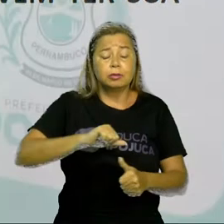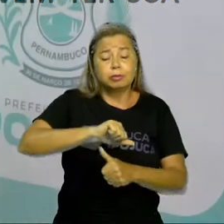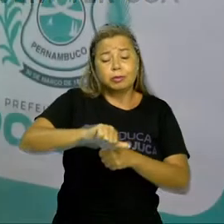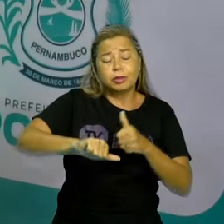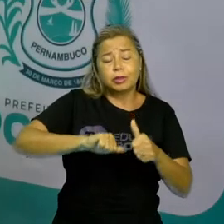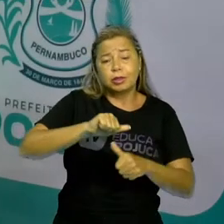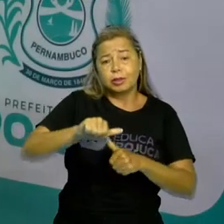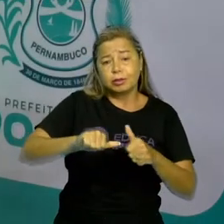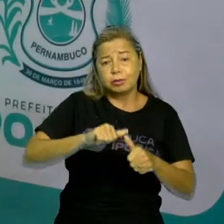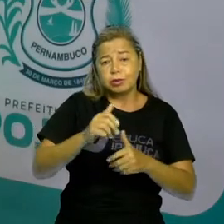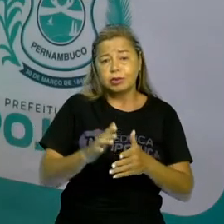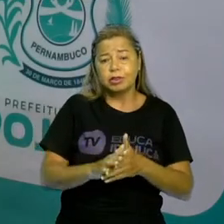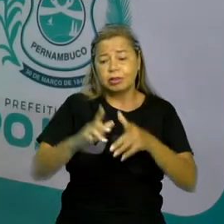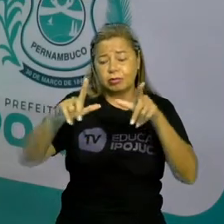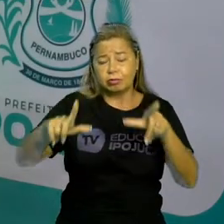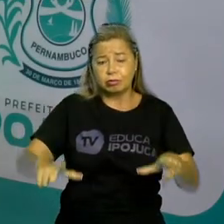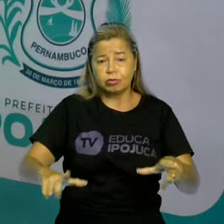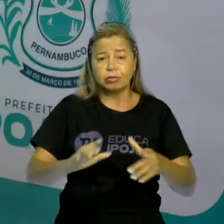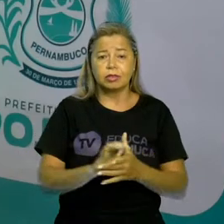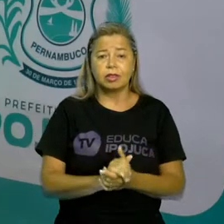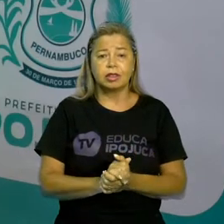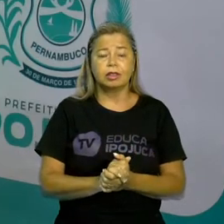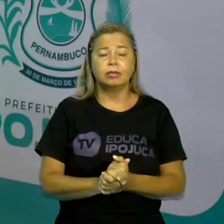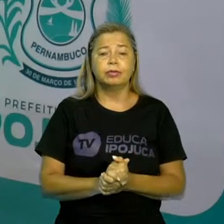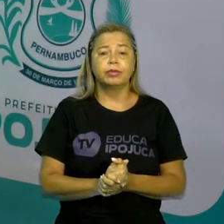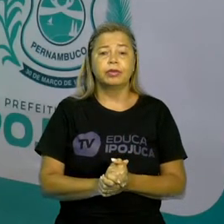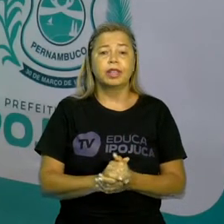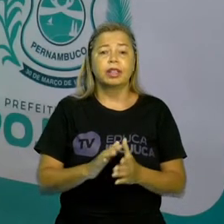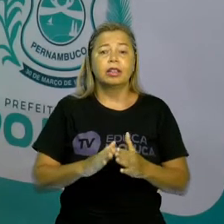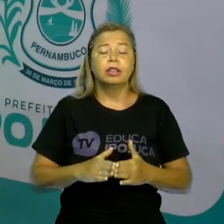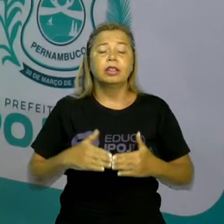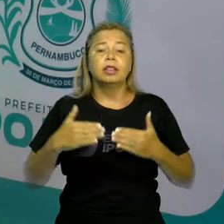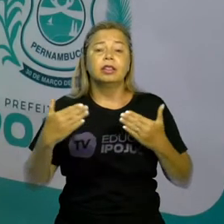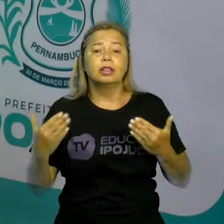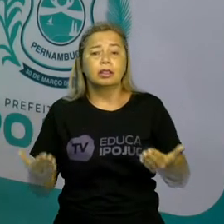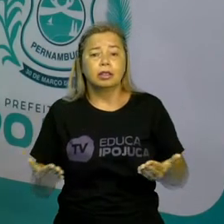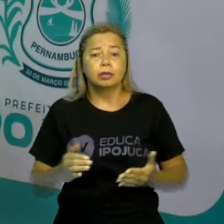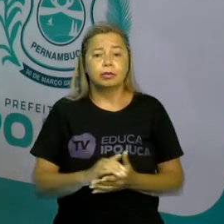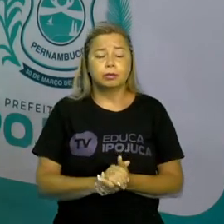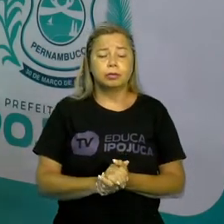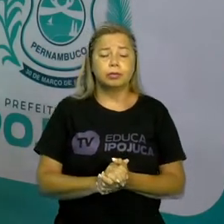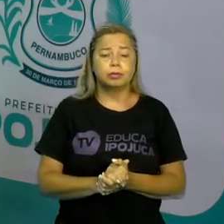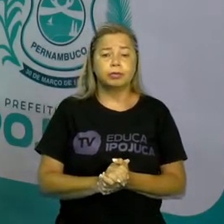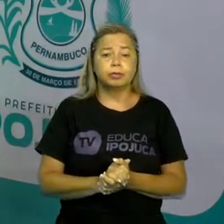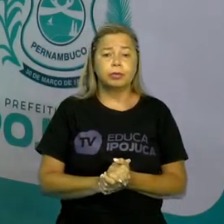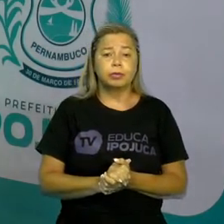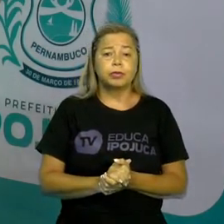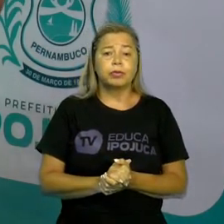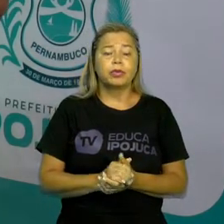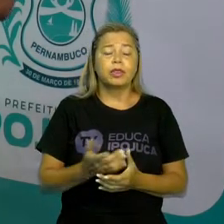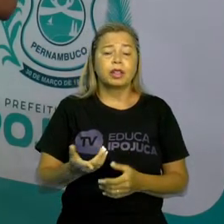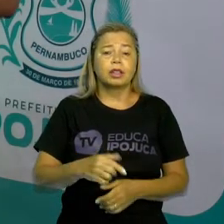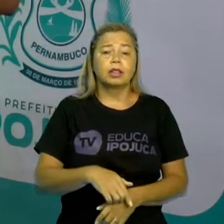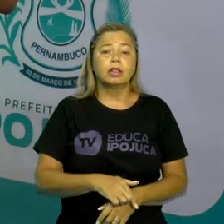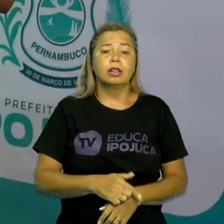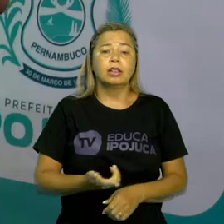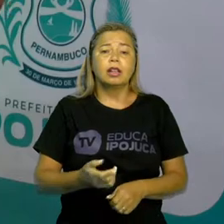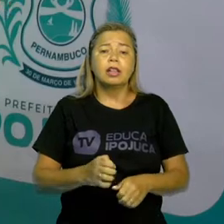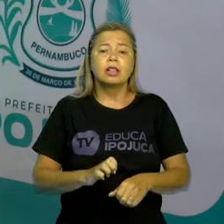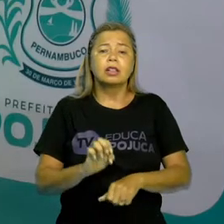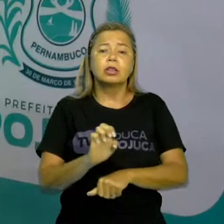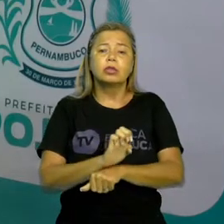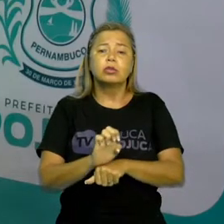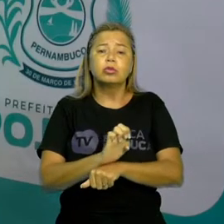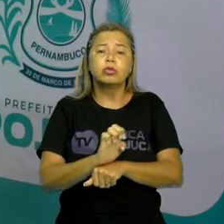ter sua cultura preservada. Qual é o papel do Estado na preservação das